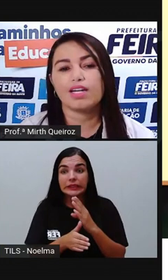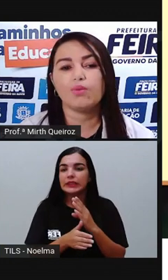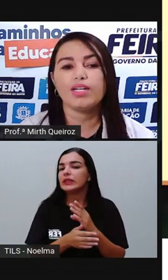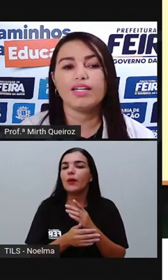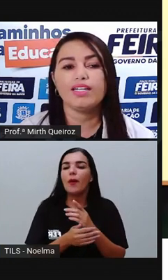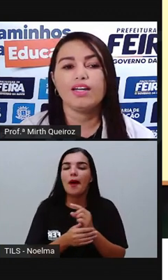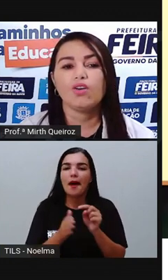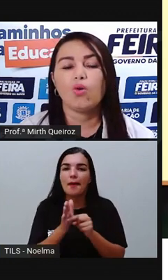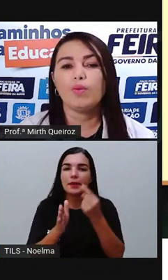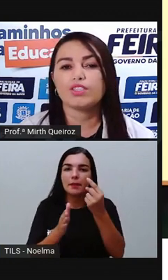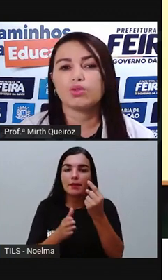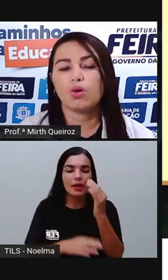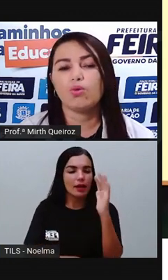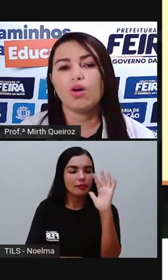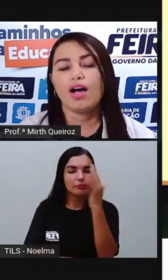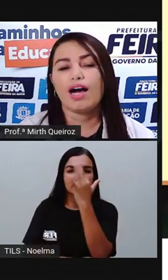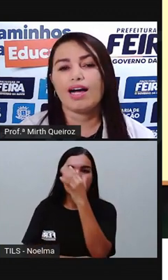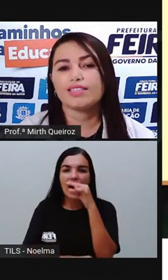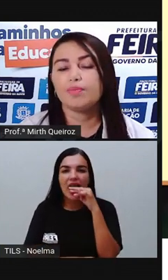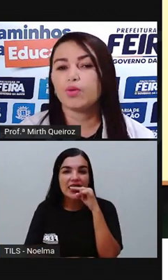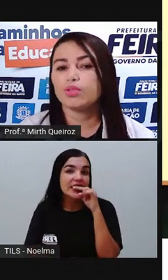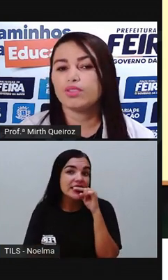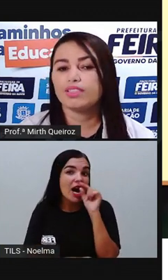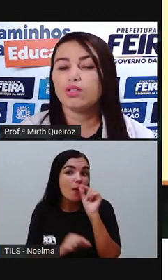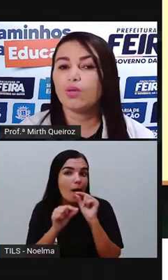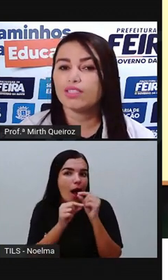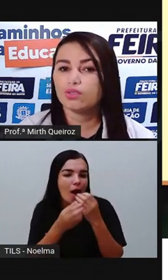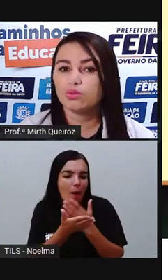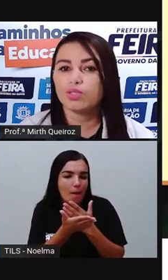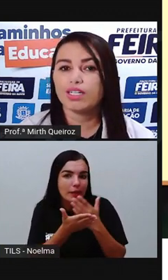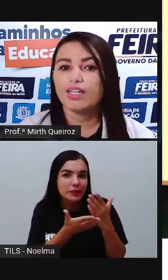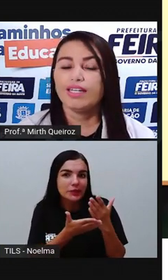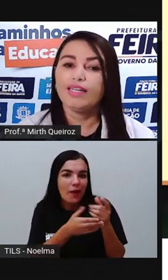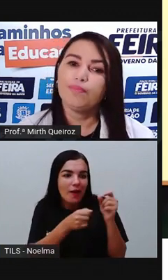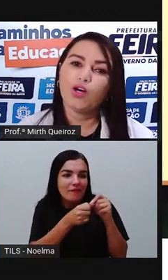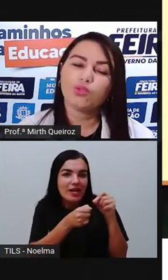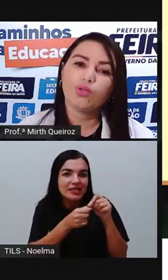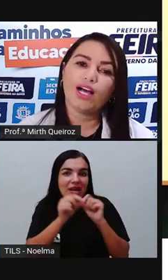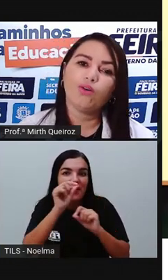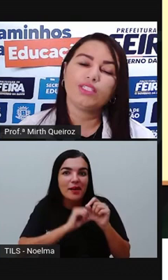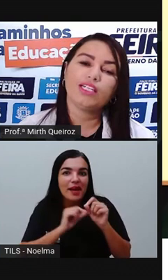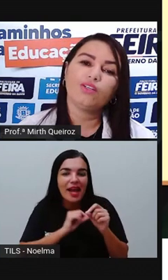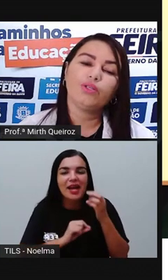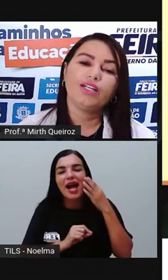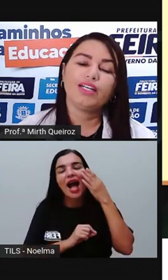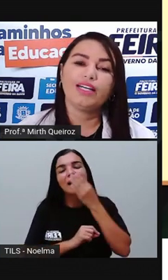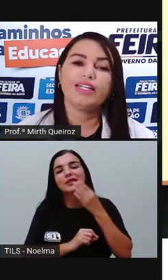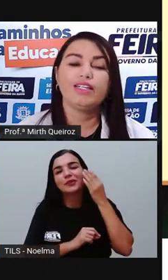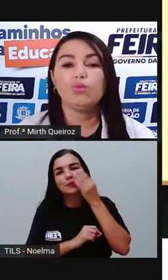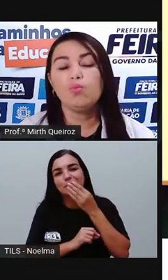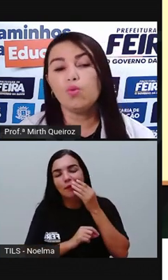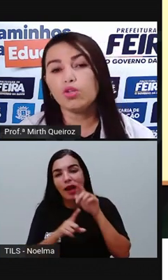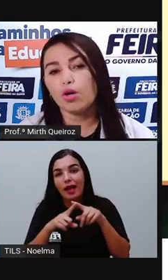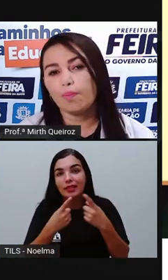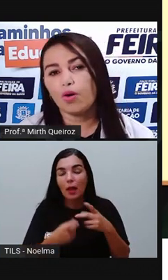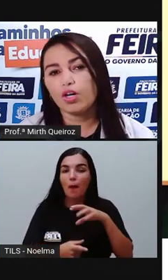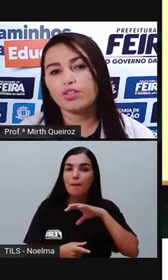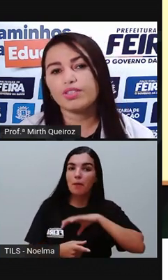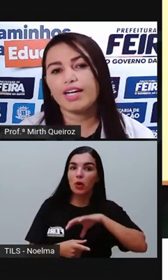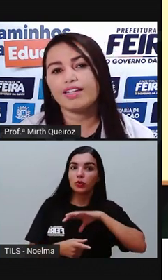plantação, e aí começou a se produzir o açúcar. E Portugal, então, ganha aí um